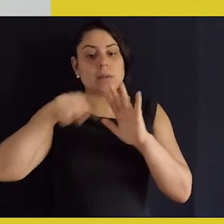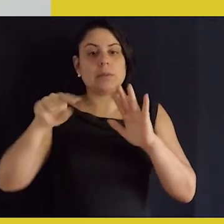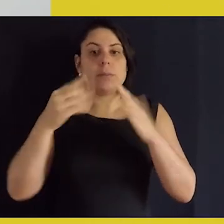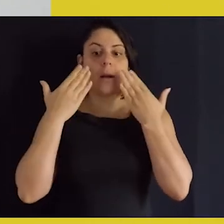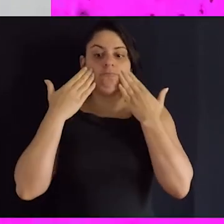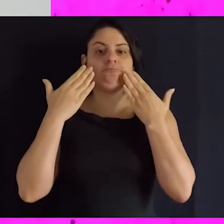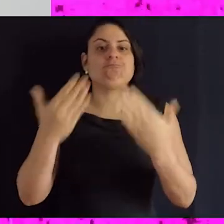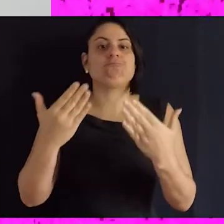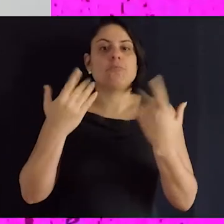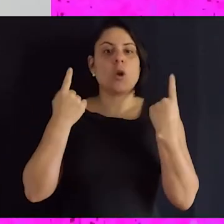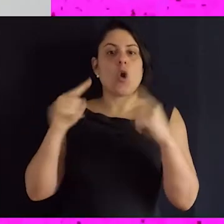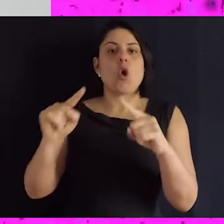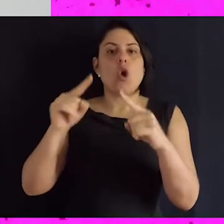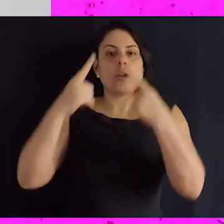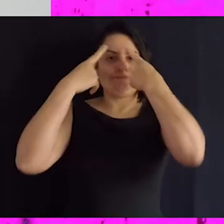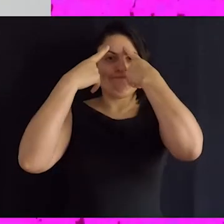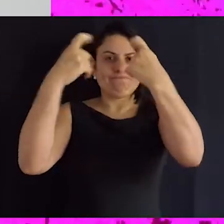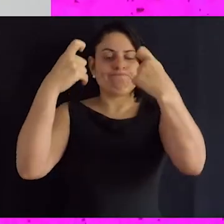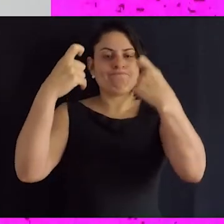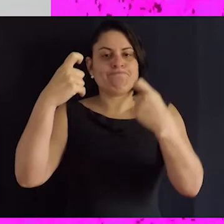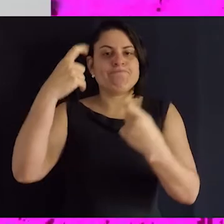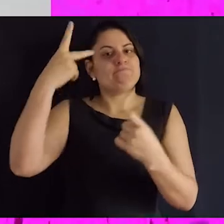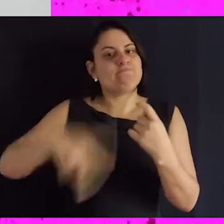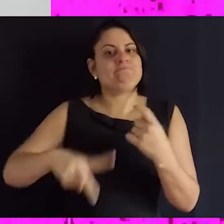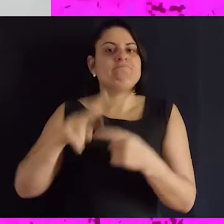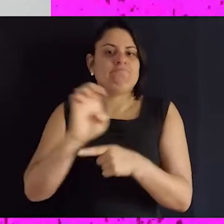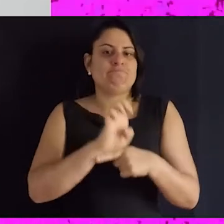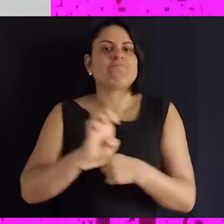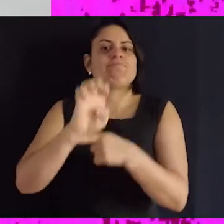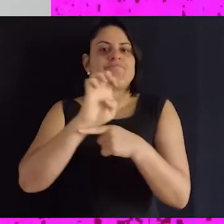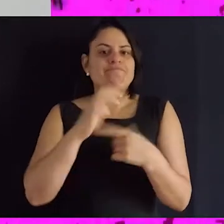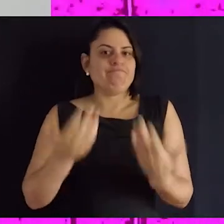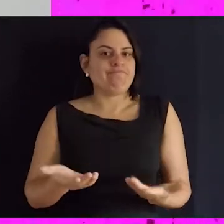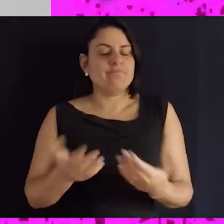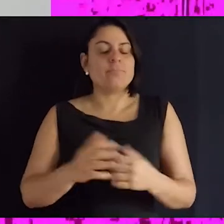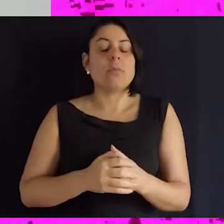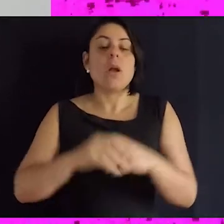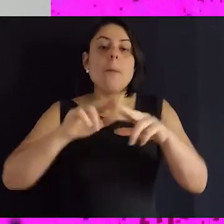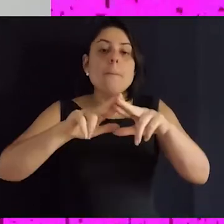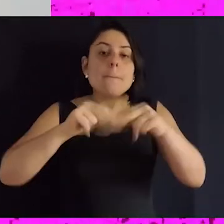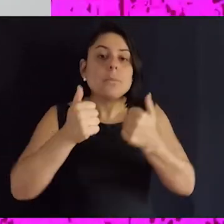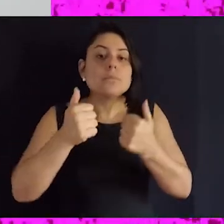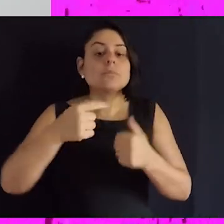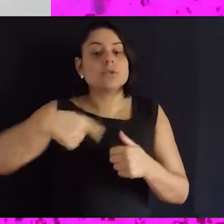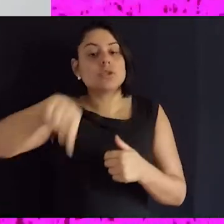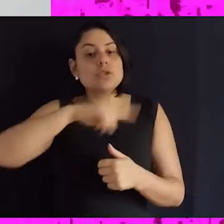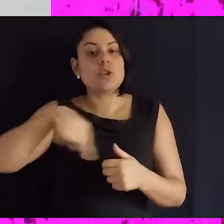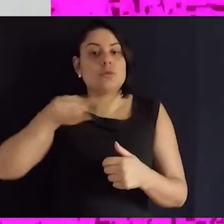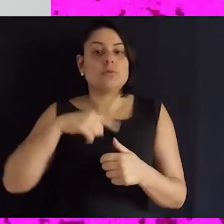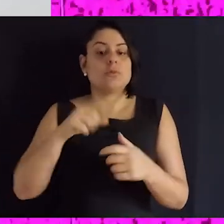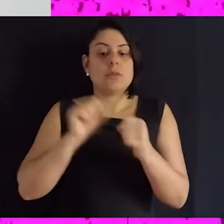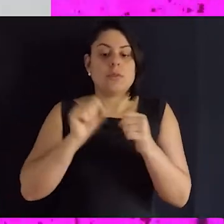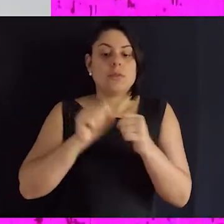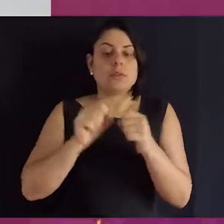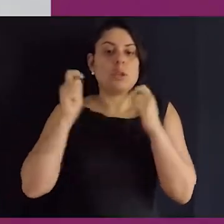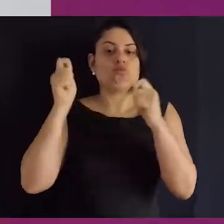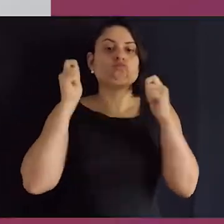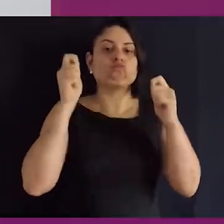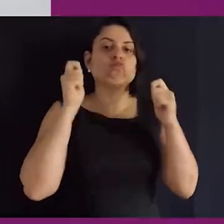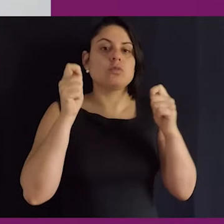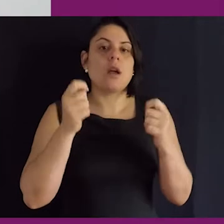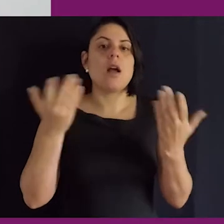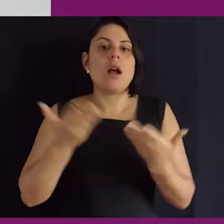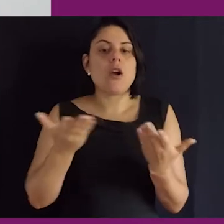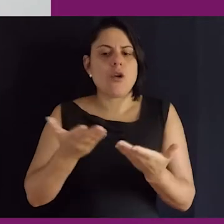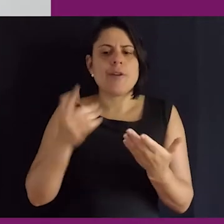enfrentamento à violência contra a mulher aqui no Estado. E com isso, foi decidido que a ocupação que seria